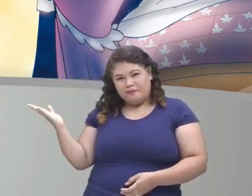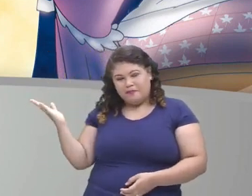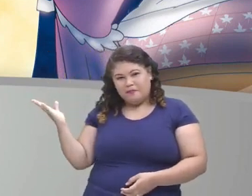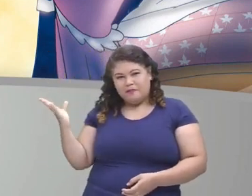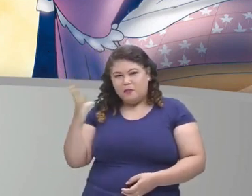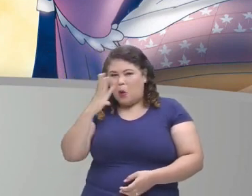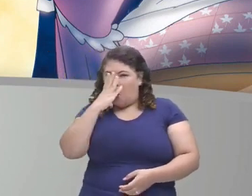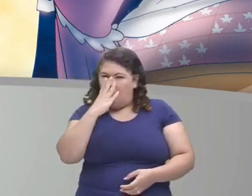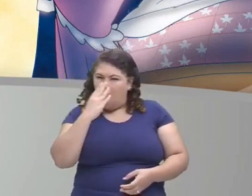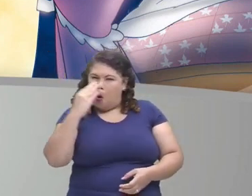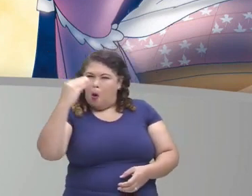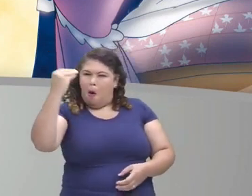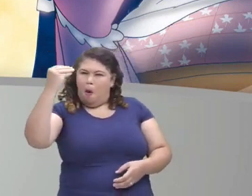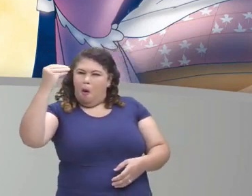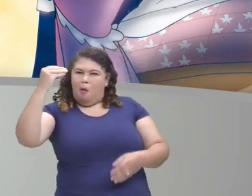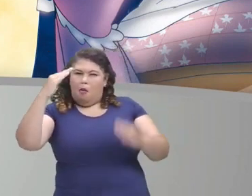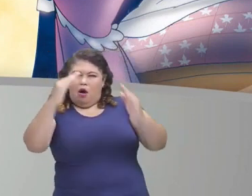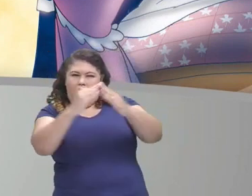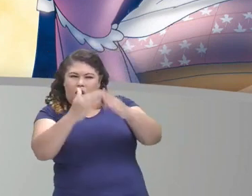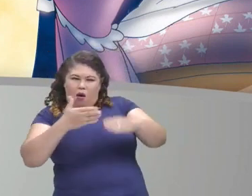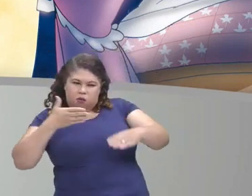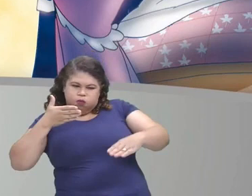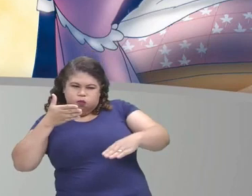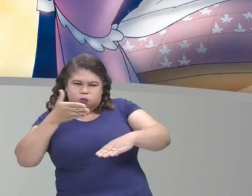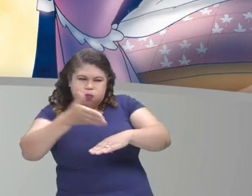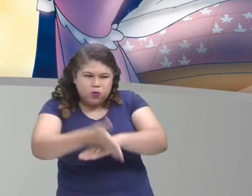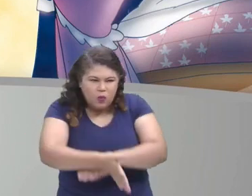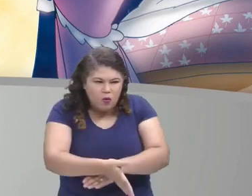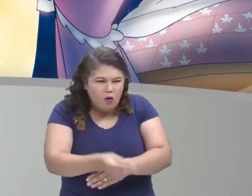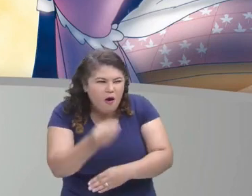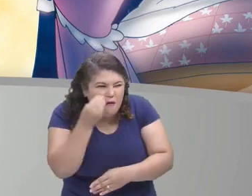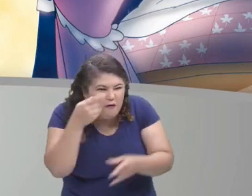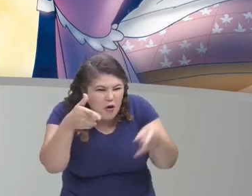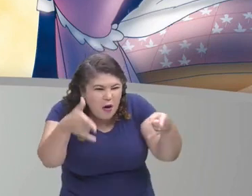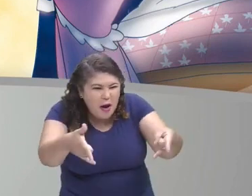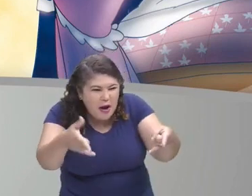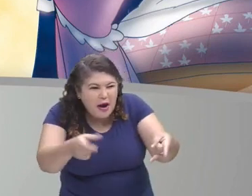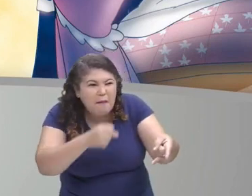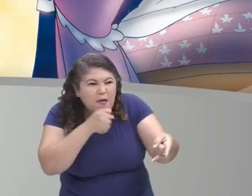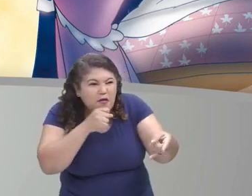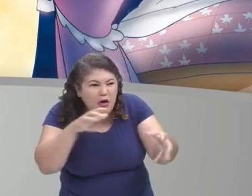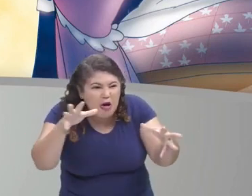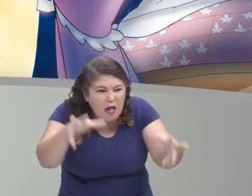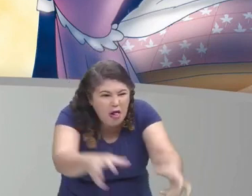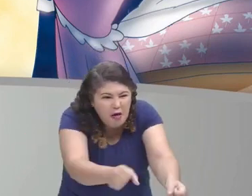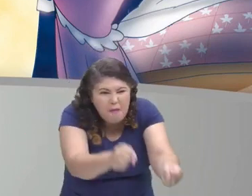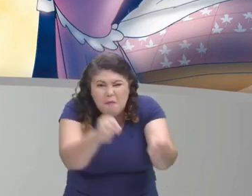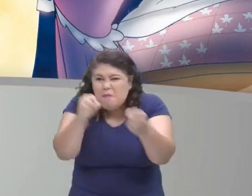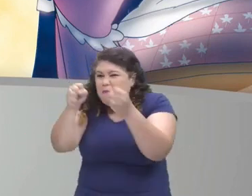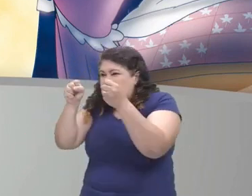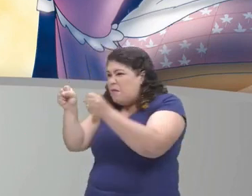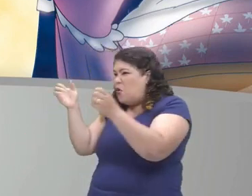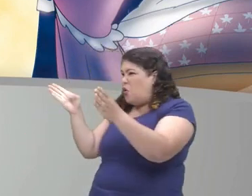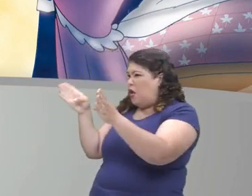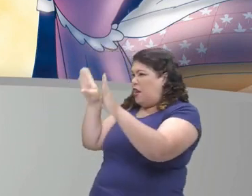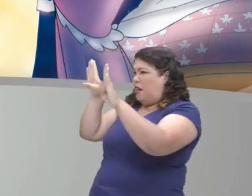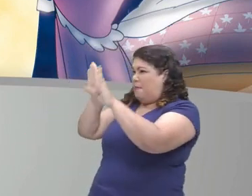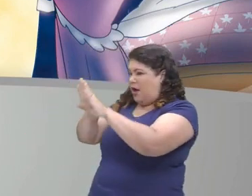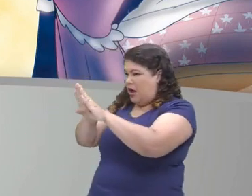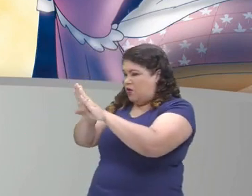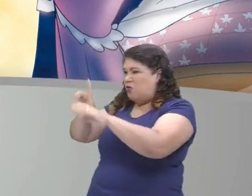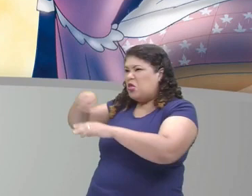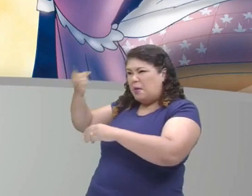O lobo entrou na casa, foi até a cama da velhinha e prendeu no armário para comer mais tarde.